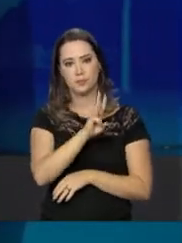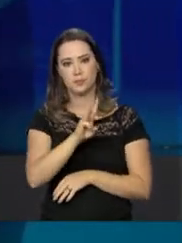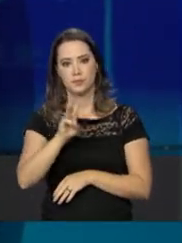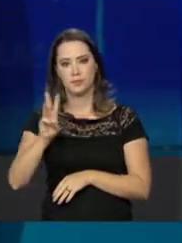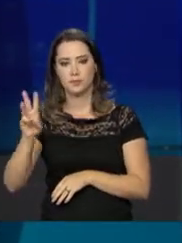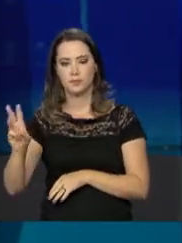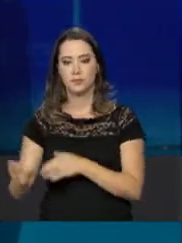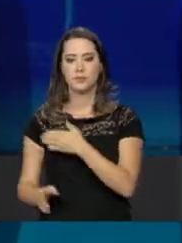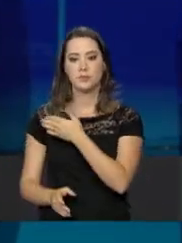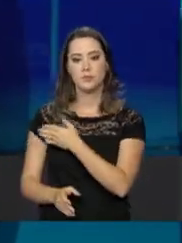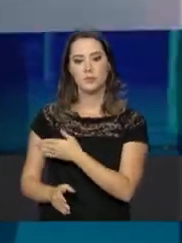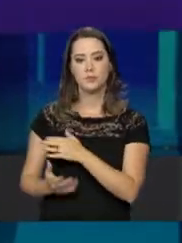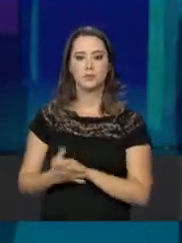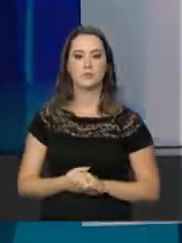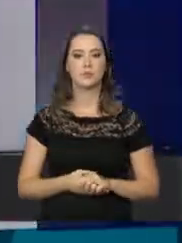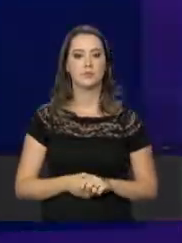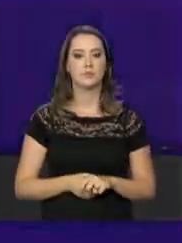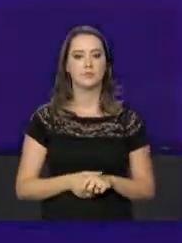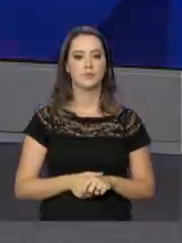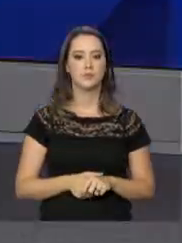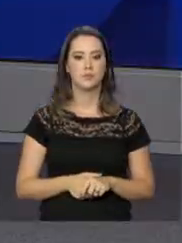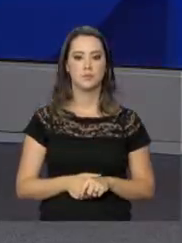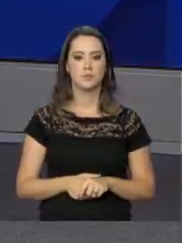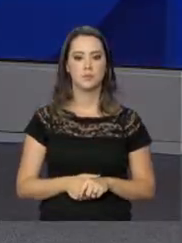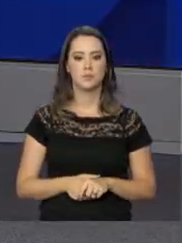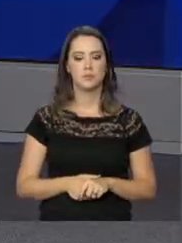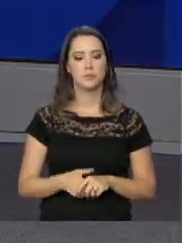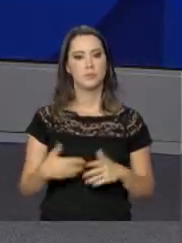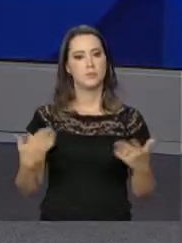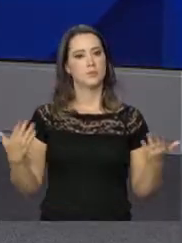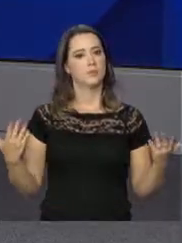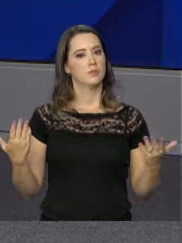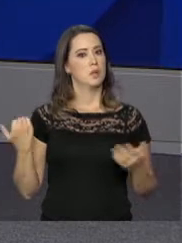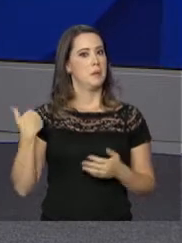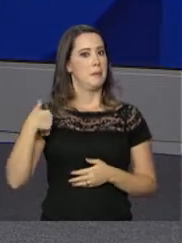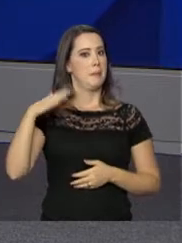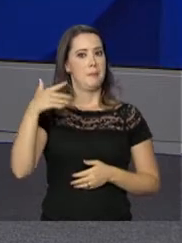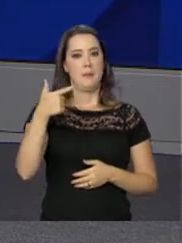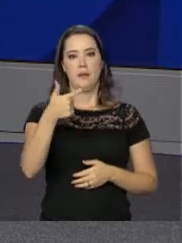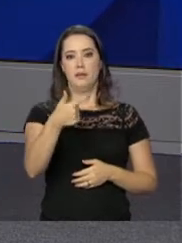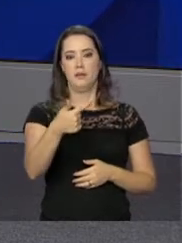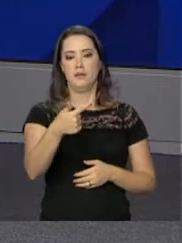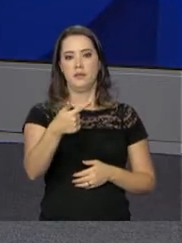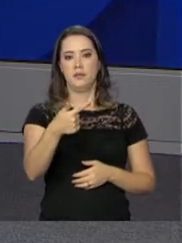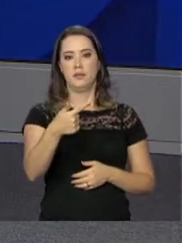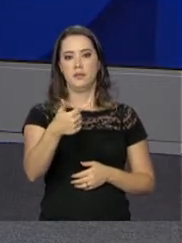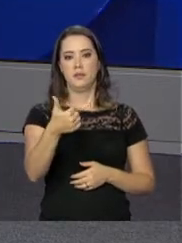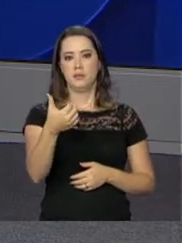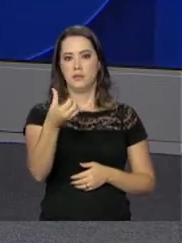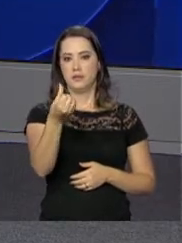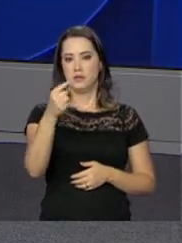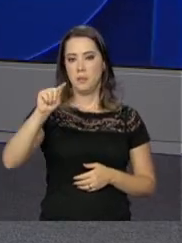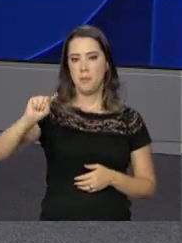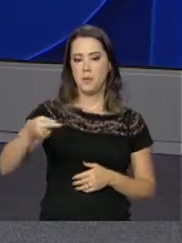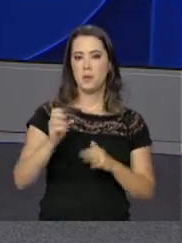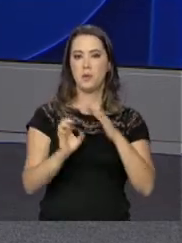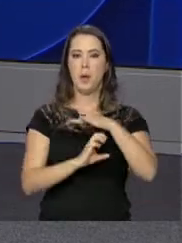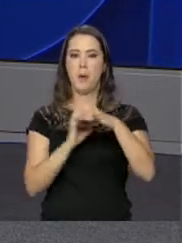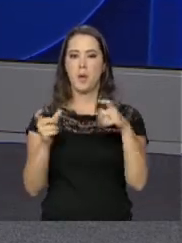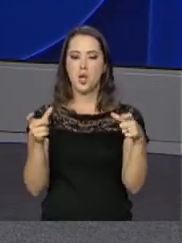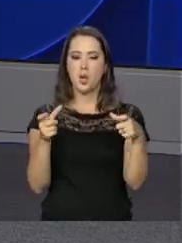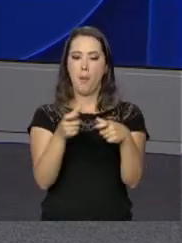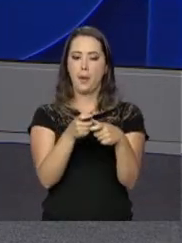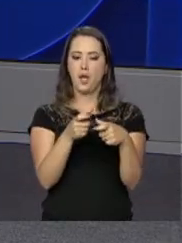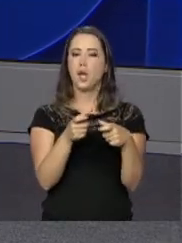acesse a página do Ministério da Saúde. Mais de 716 mil empresas de pequeno porte e